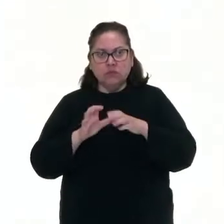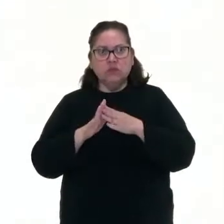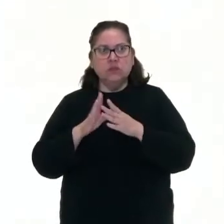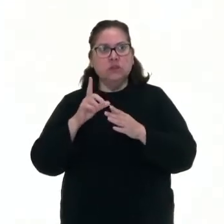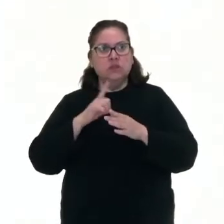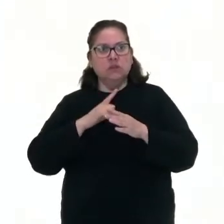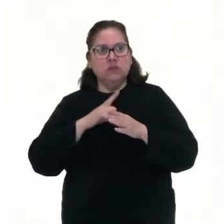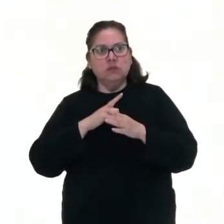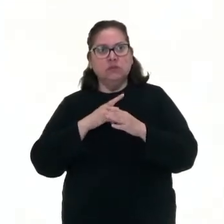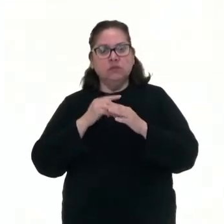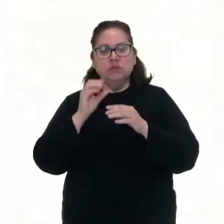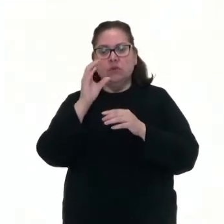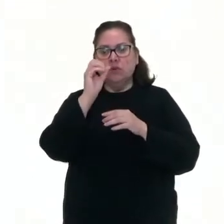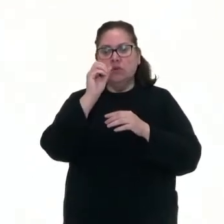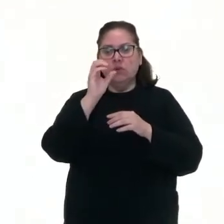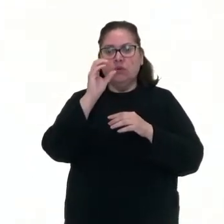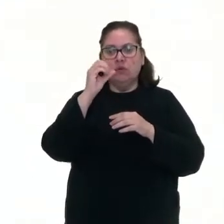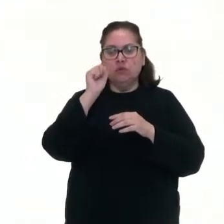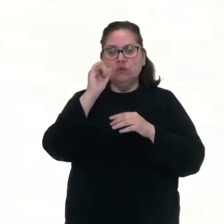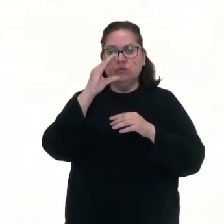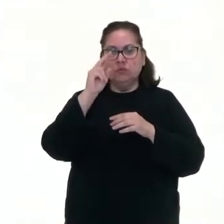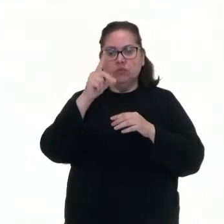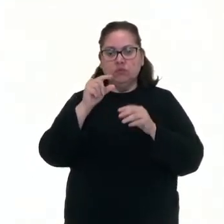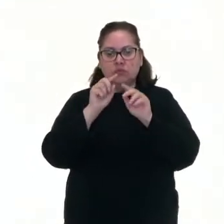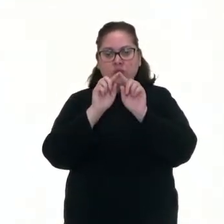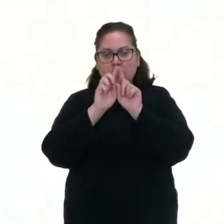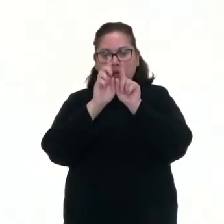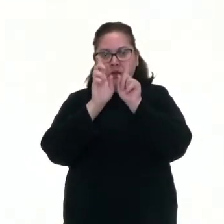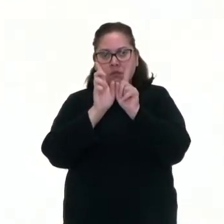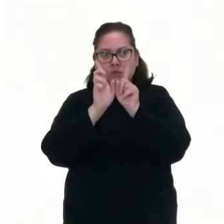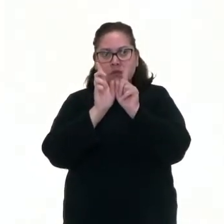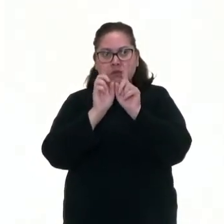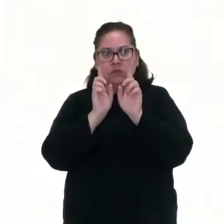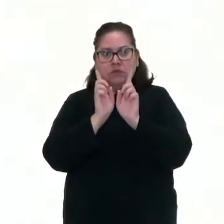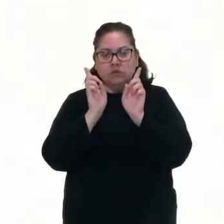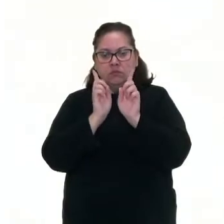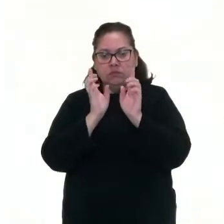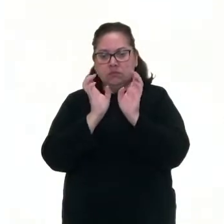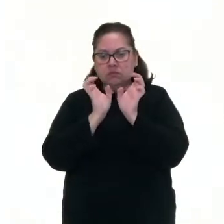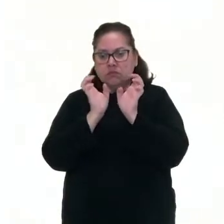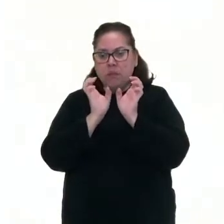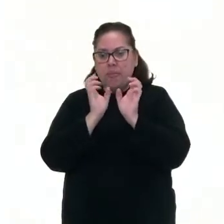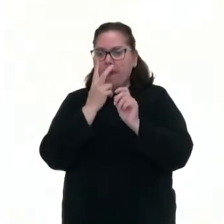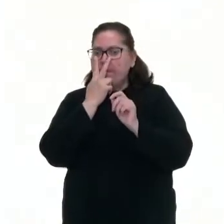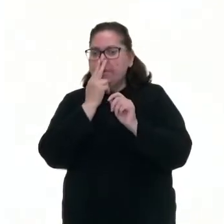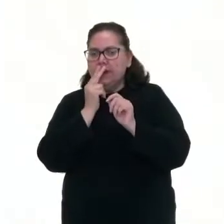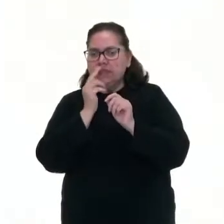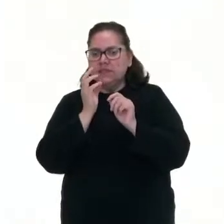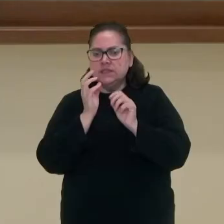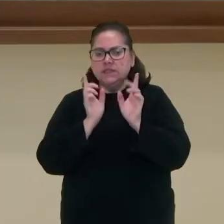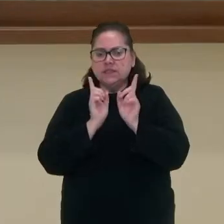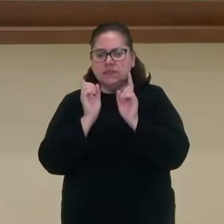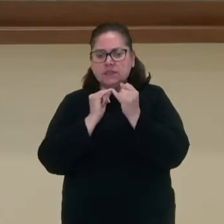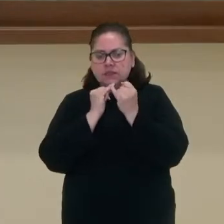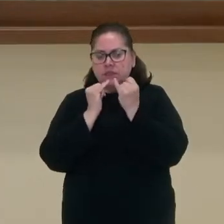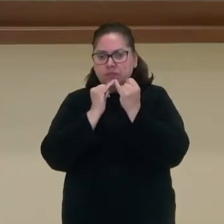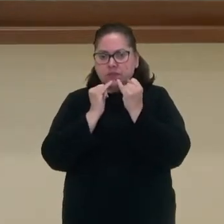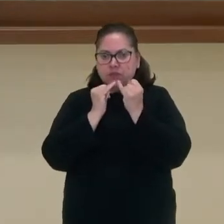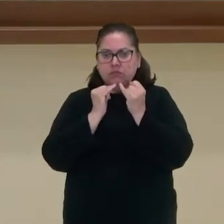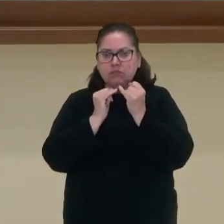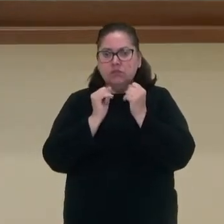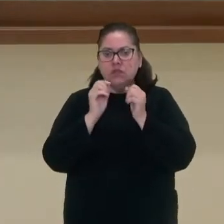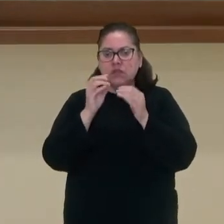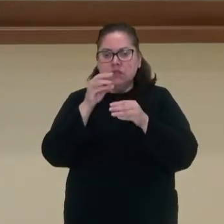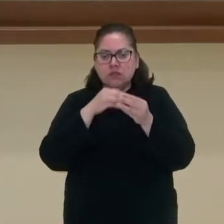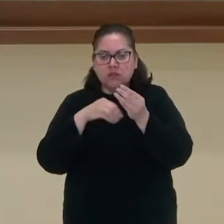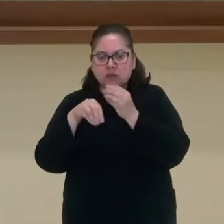existem o ósculo, que é a abertura, existem as espículas, que parecem espinhos, e eles se